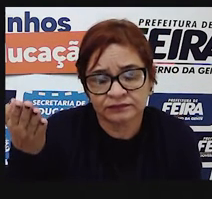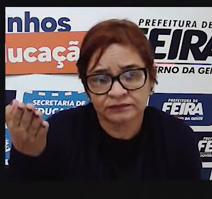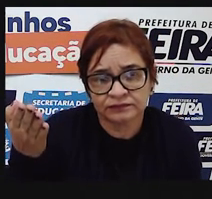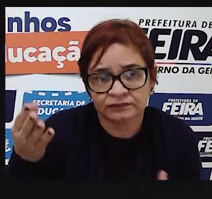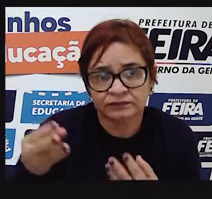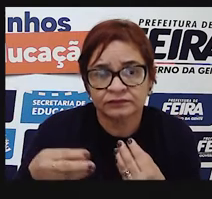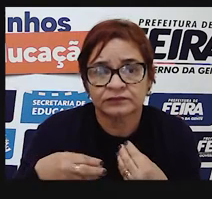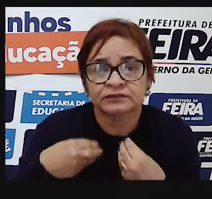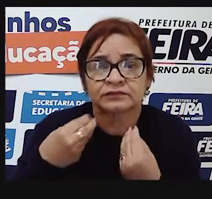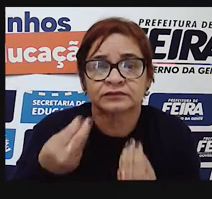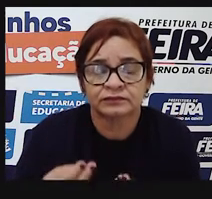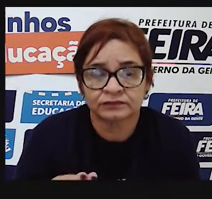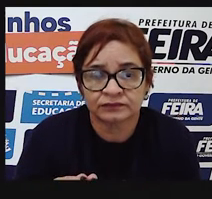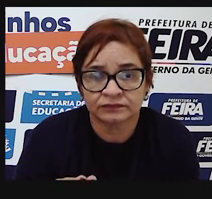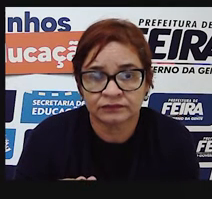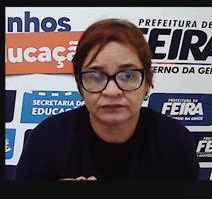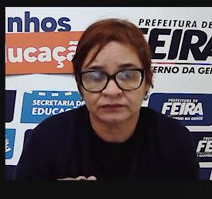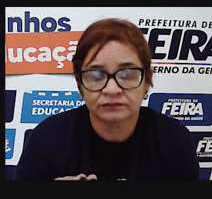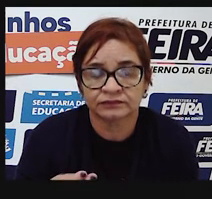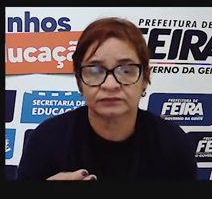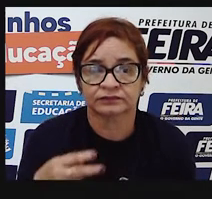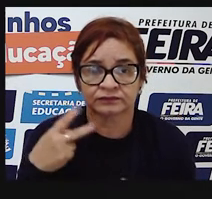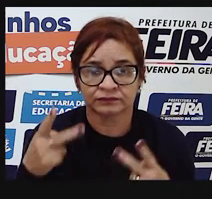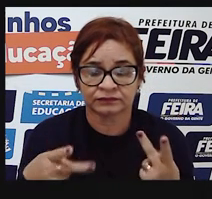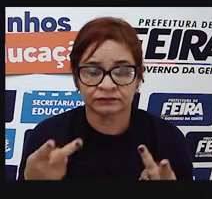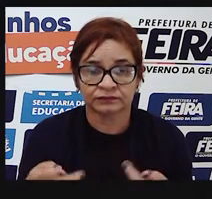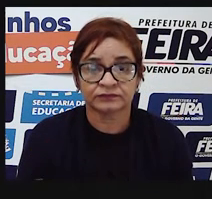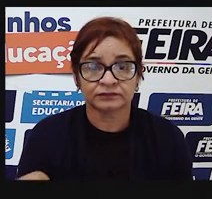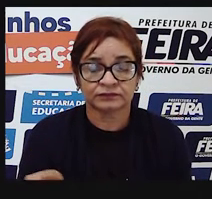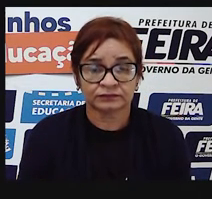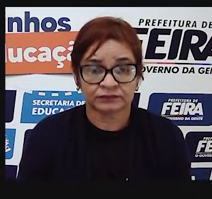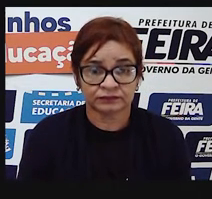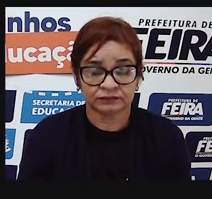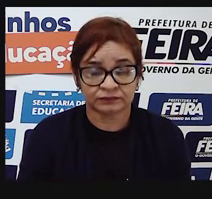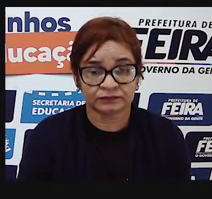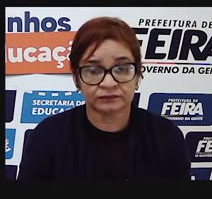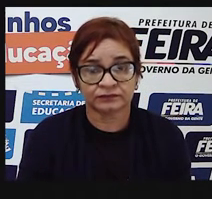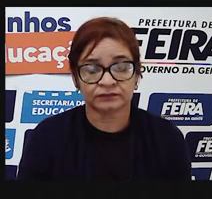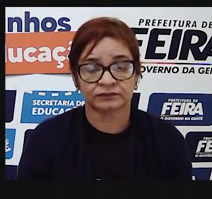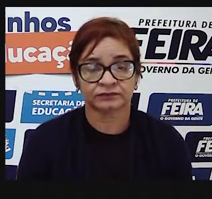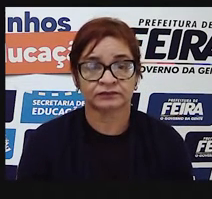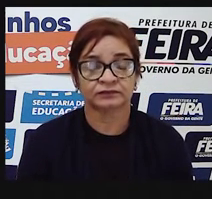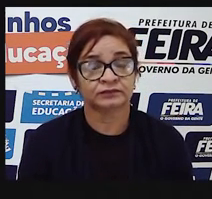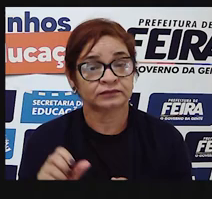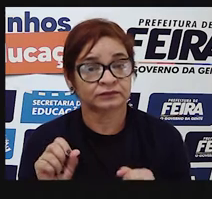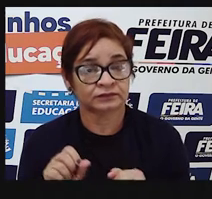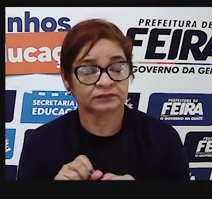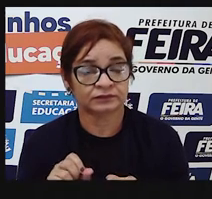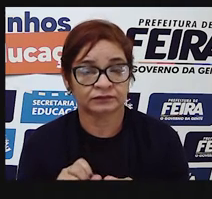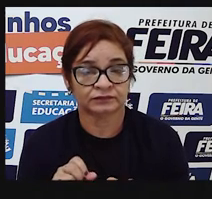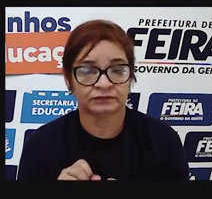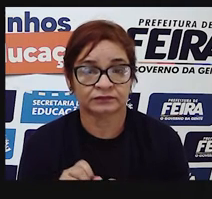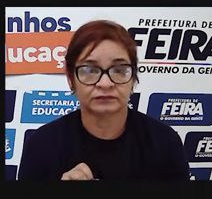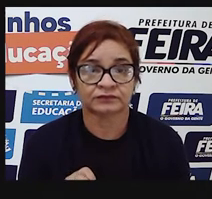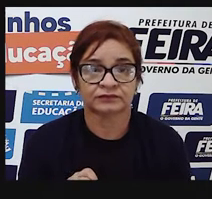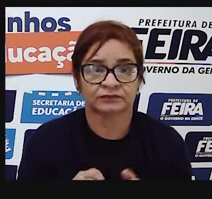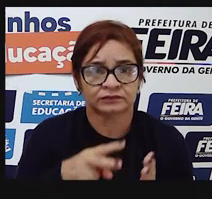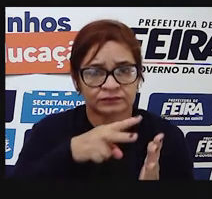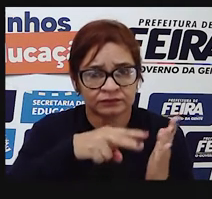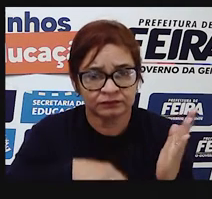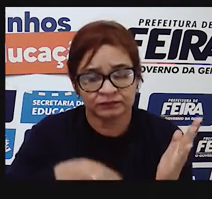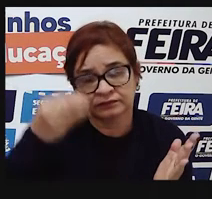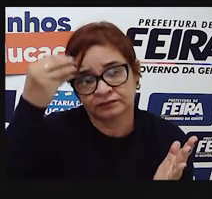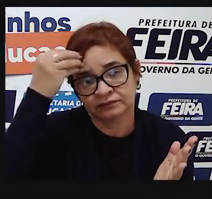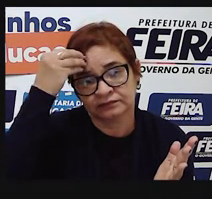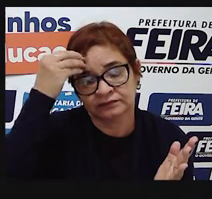de voz que utilizamos na hora que estamos falando e também ela serve para fazer com que o leitor compreenda melhor o